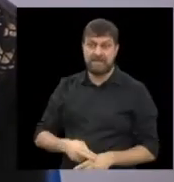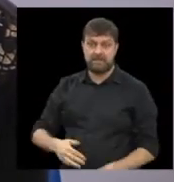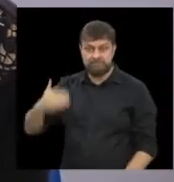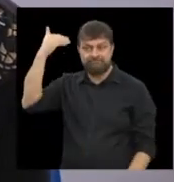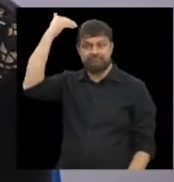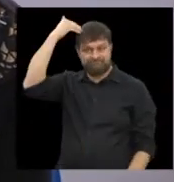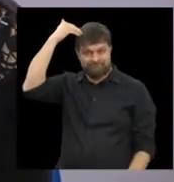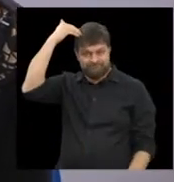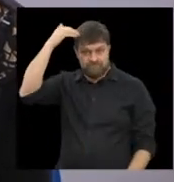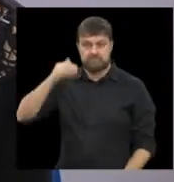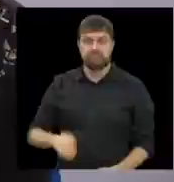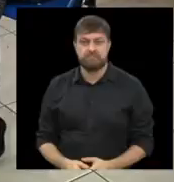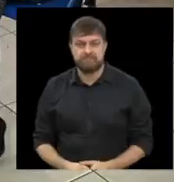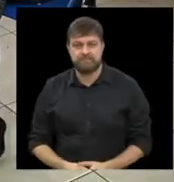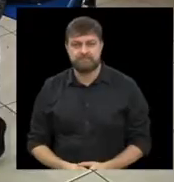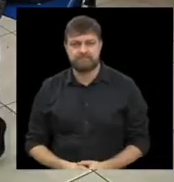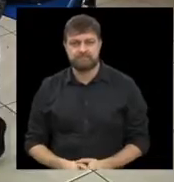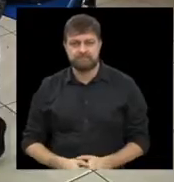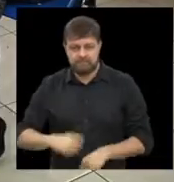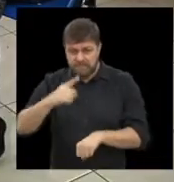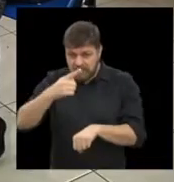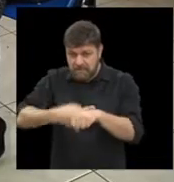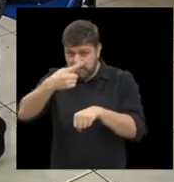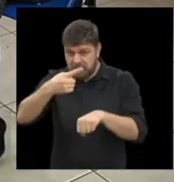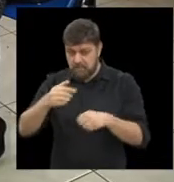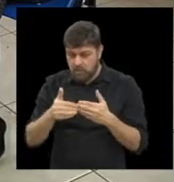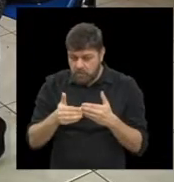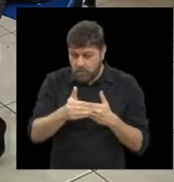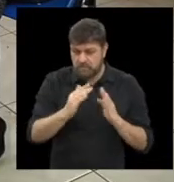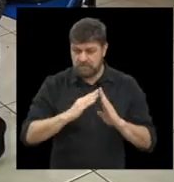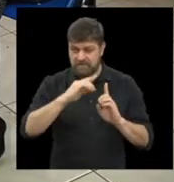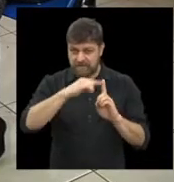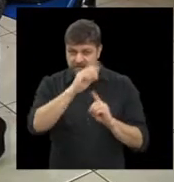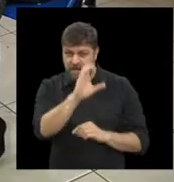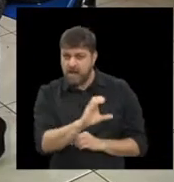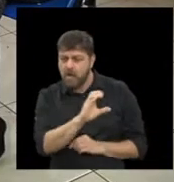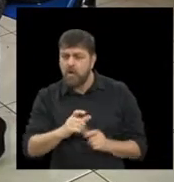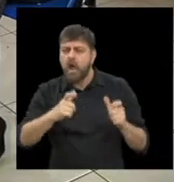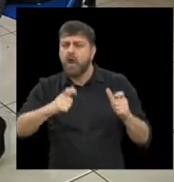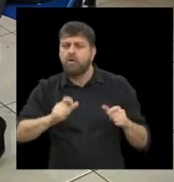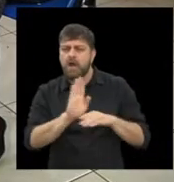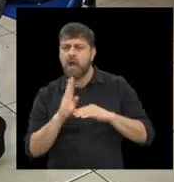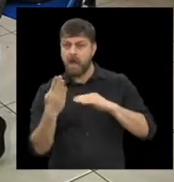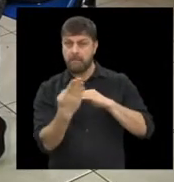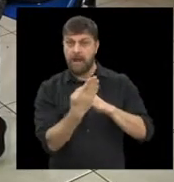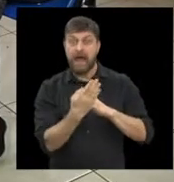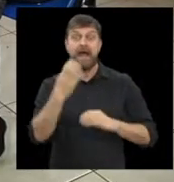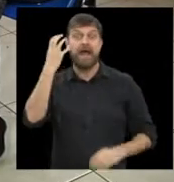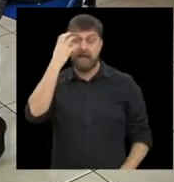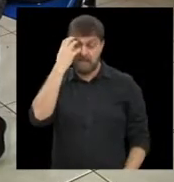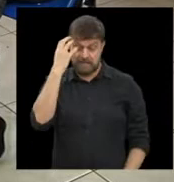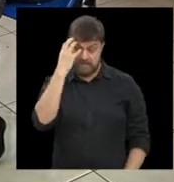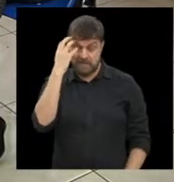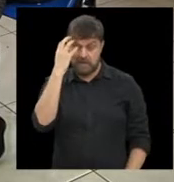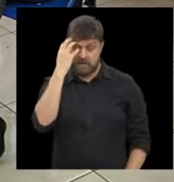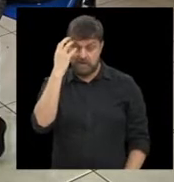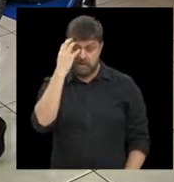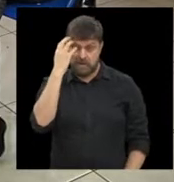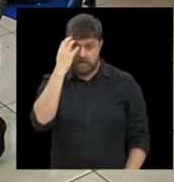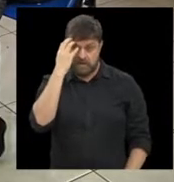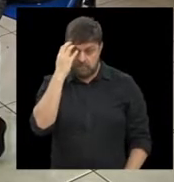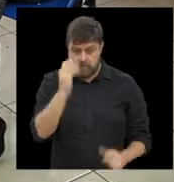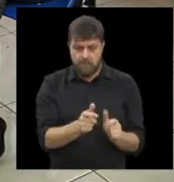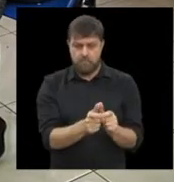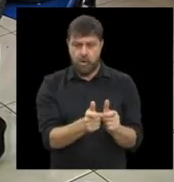doméstica. E nesse momento, nesse primeiro momento, nessa paróquia, em que bairro que ficava? No Taquarau. No Taquarau? E